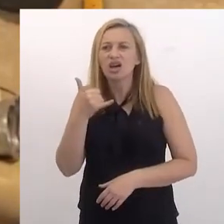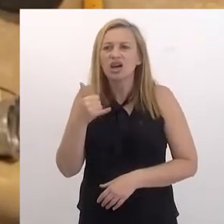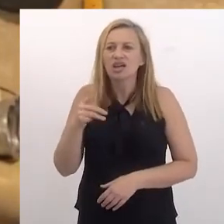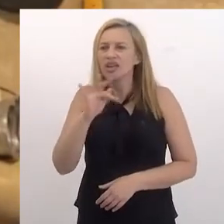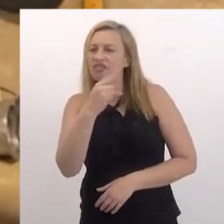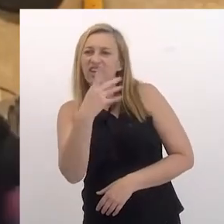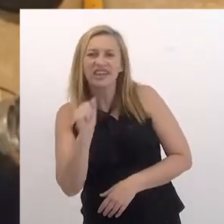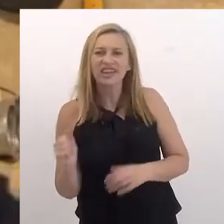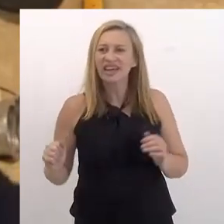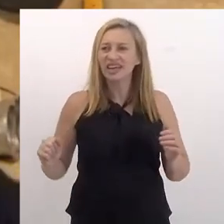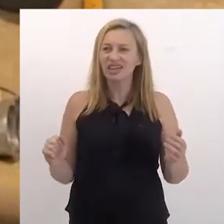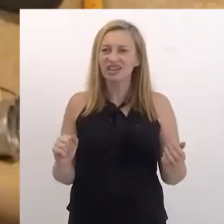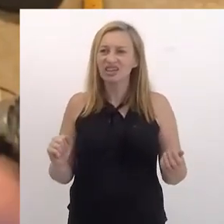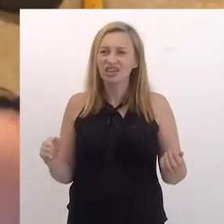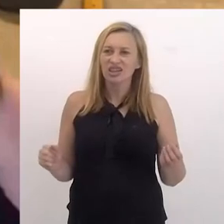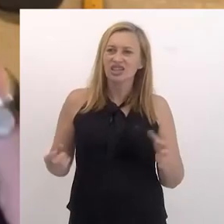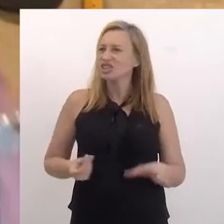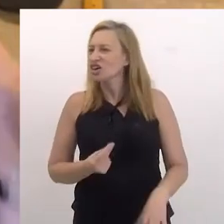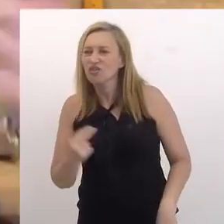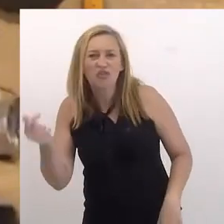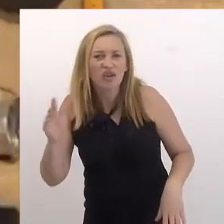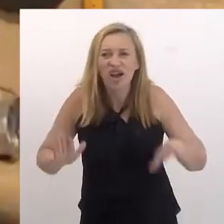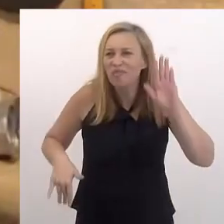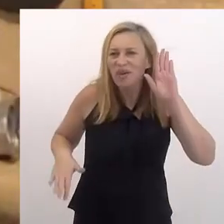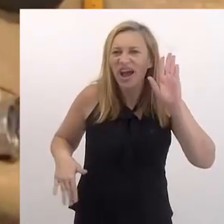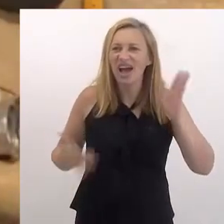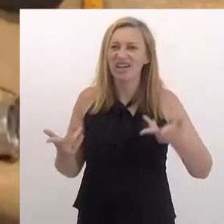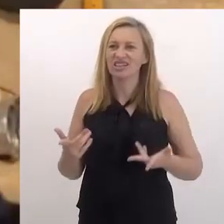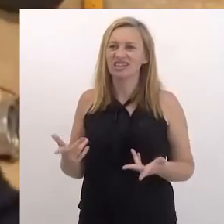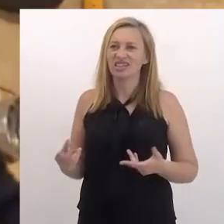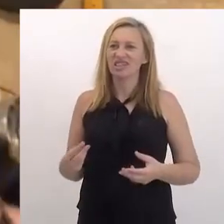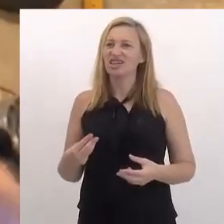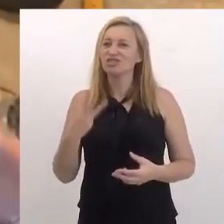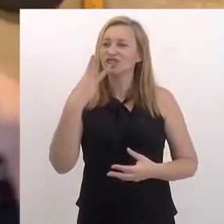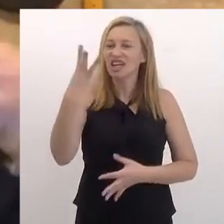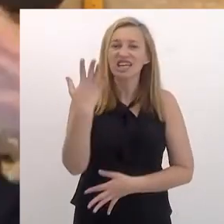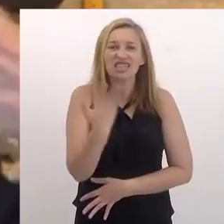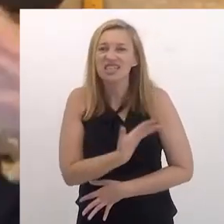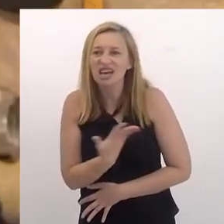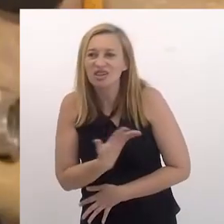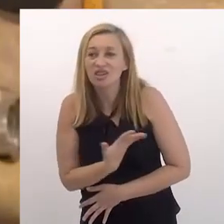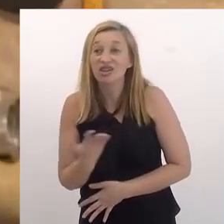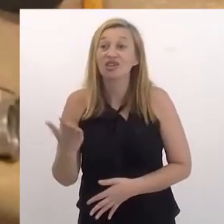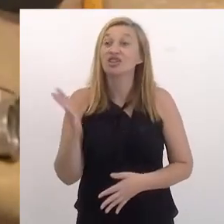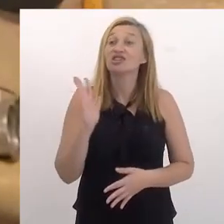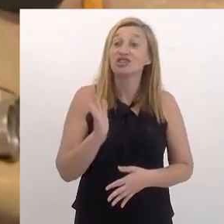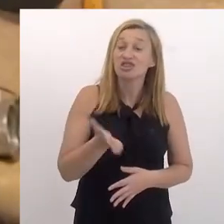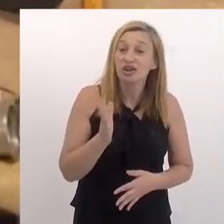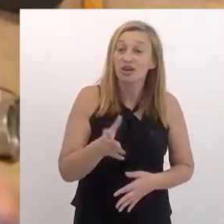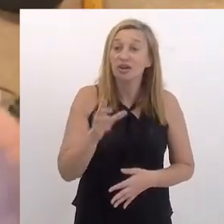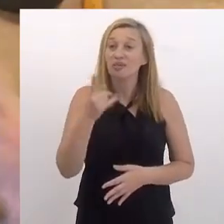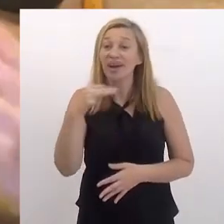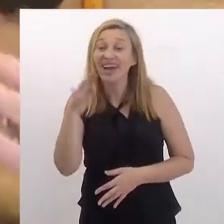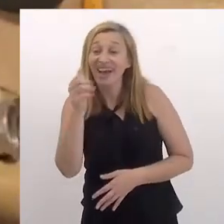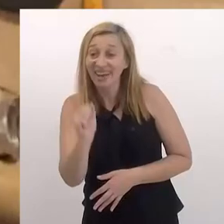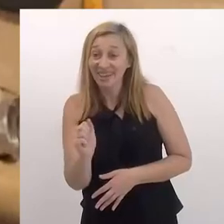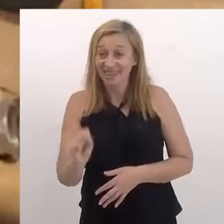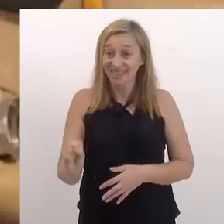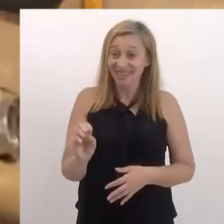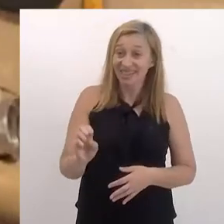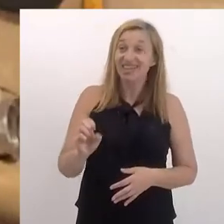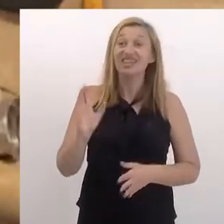me liguei ao Antoine, Fernanda, já fui à praia, já arrumei três amigos, já fui para o